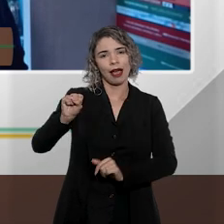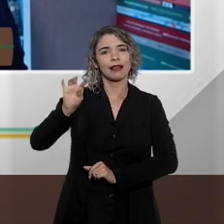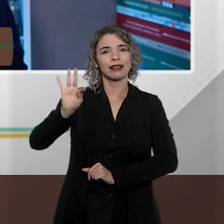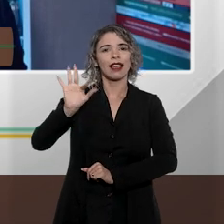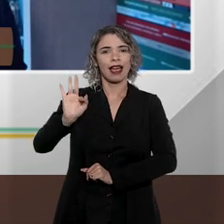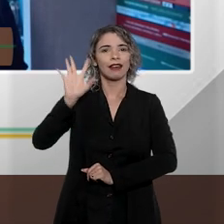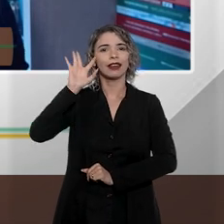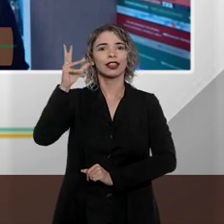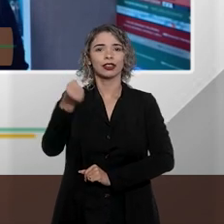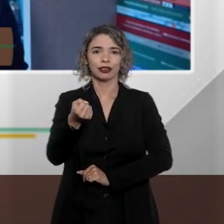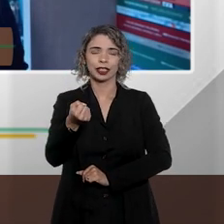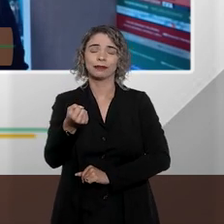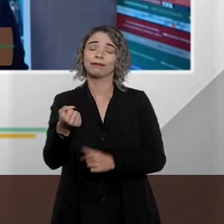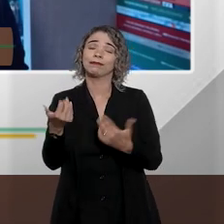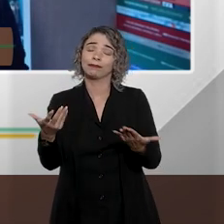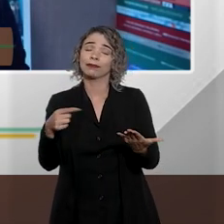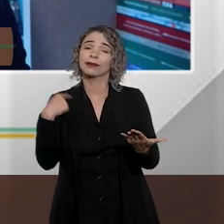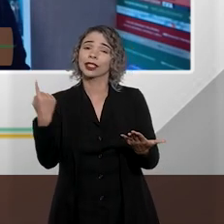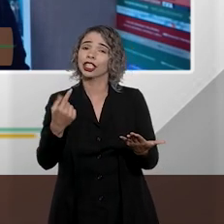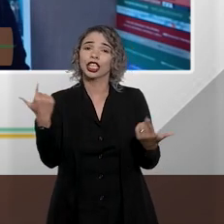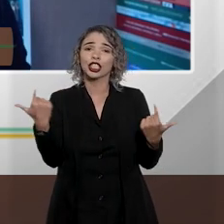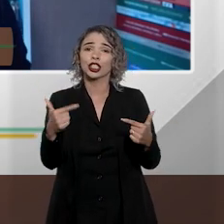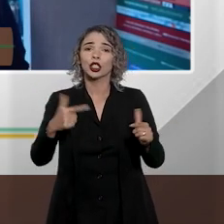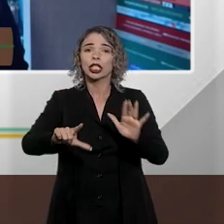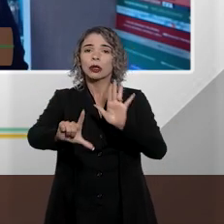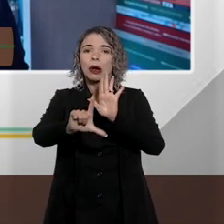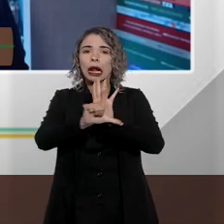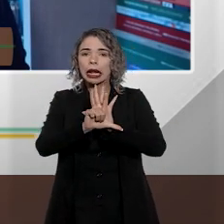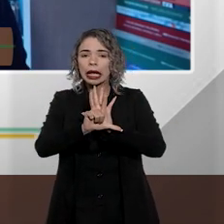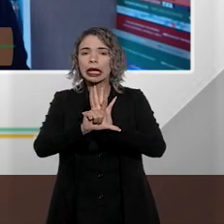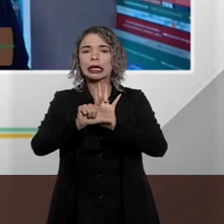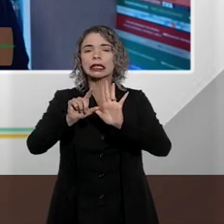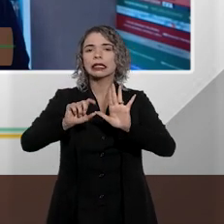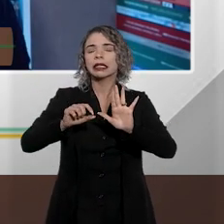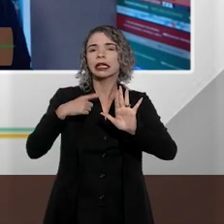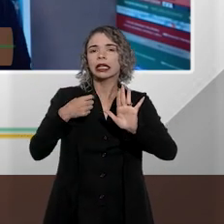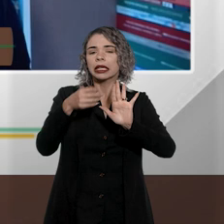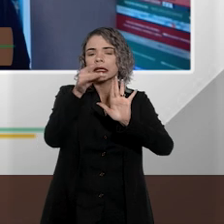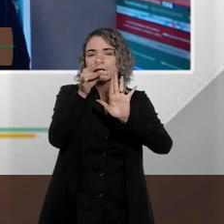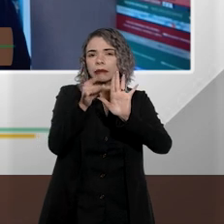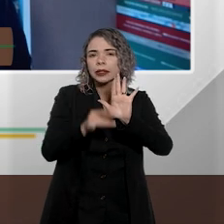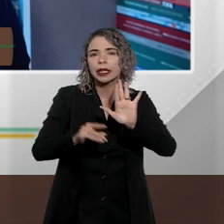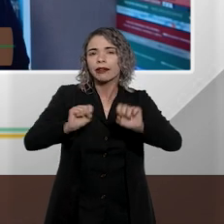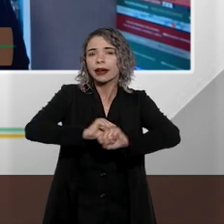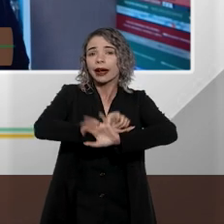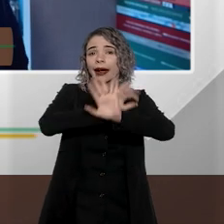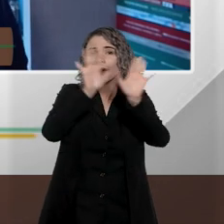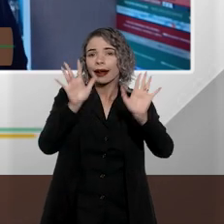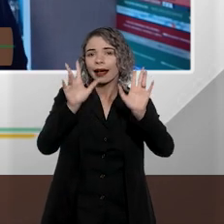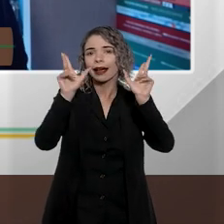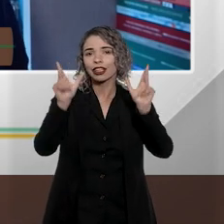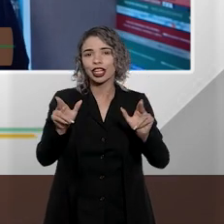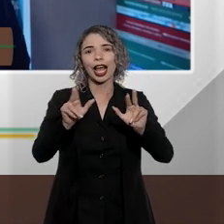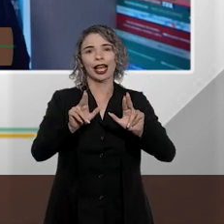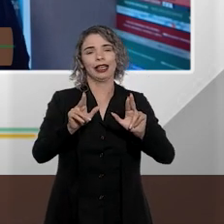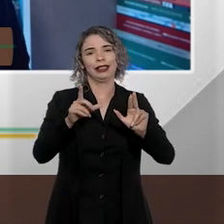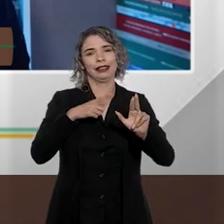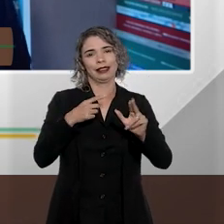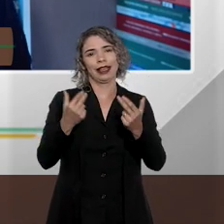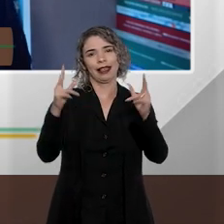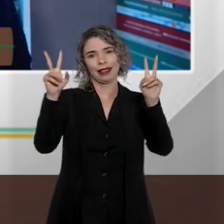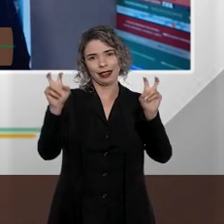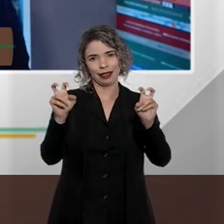nós não tínhamos uma lei para deixar de maneira mais nítida, mais taxativa essa questão.